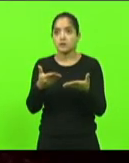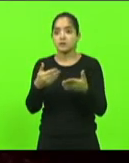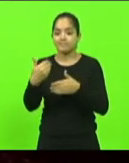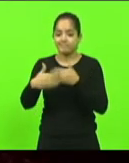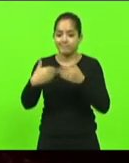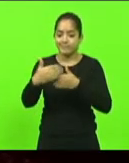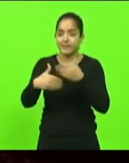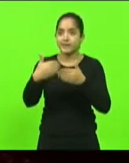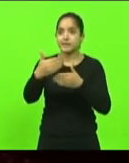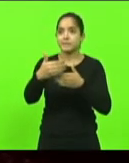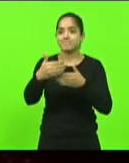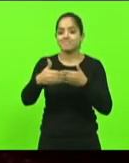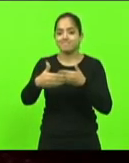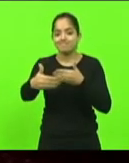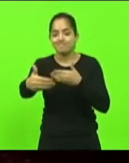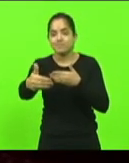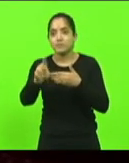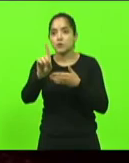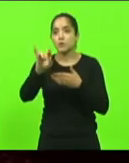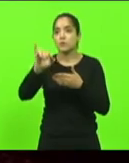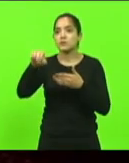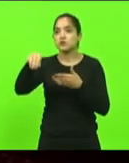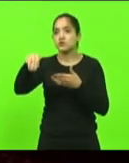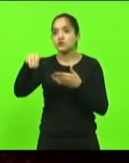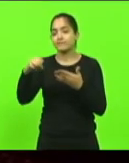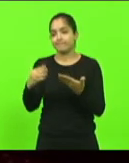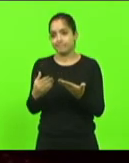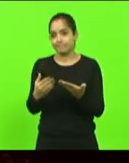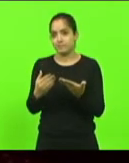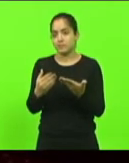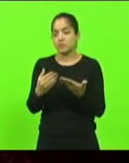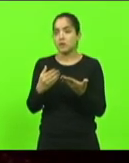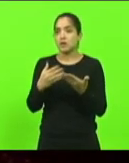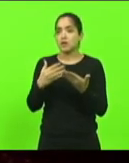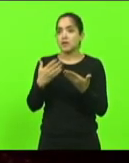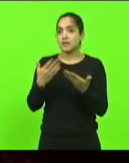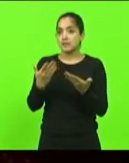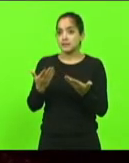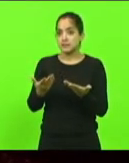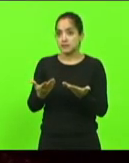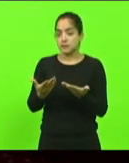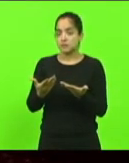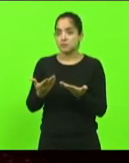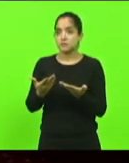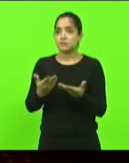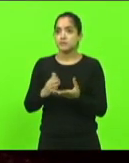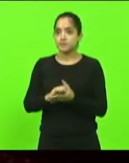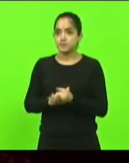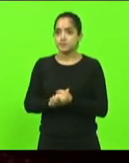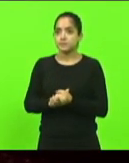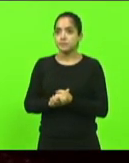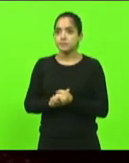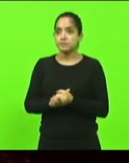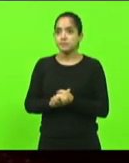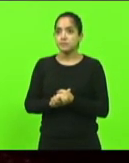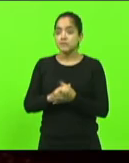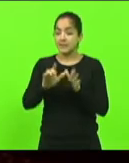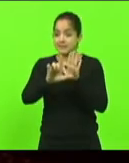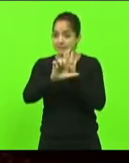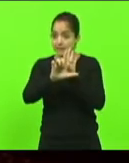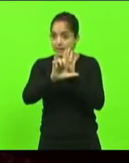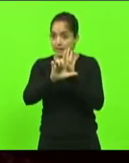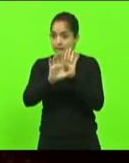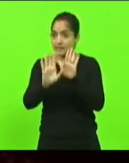adinha ali na frente. Deste modo, à luz da simetria da lei já